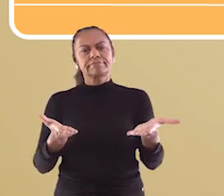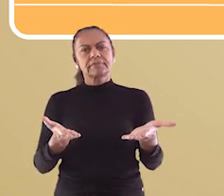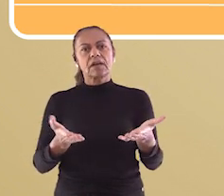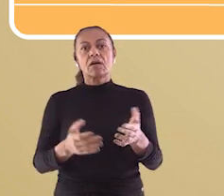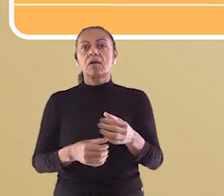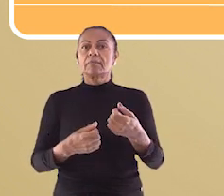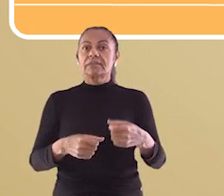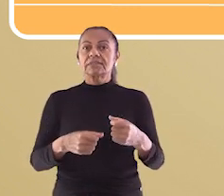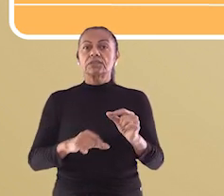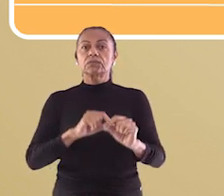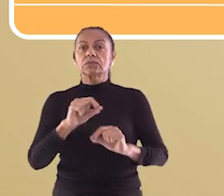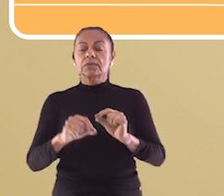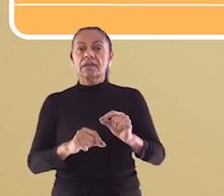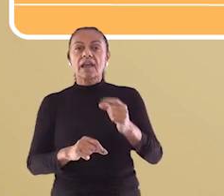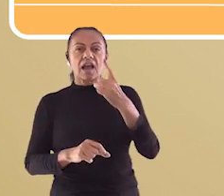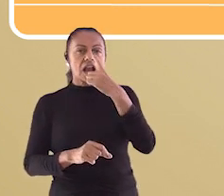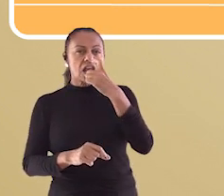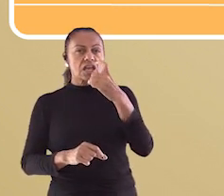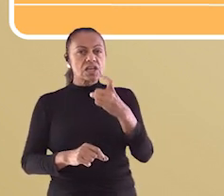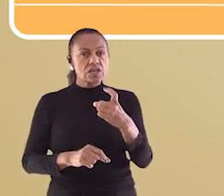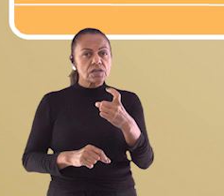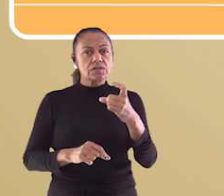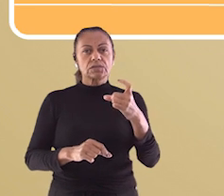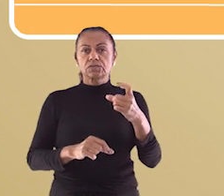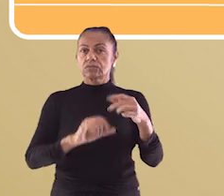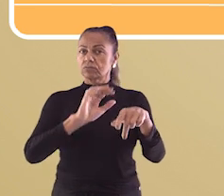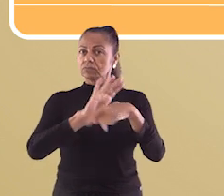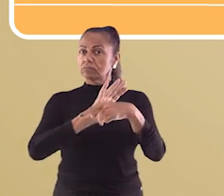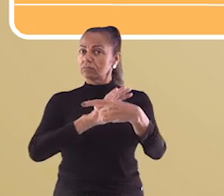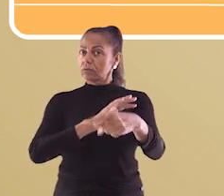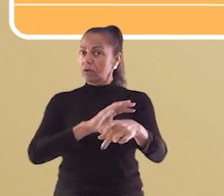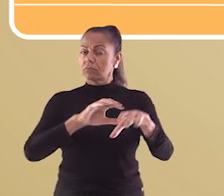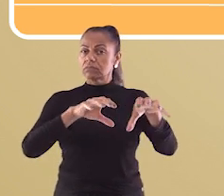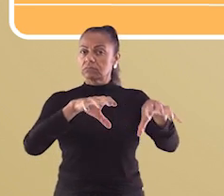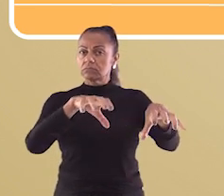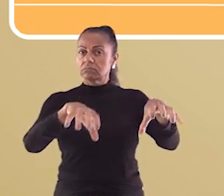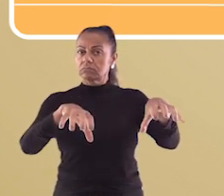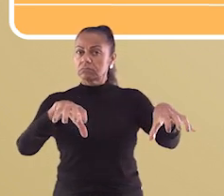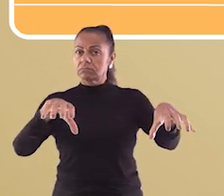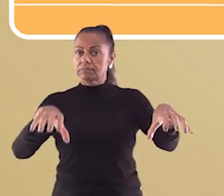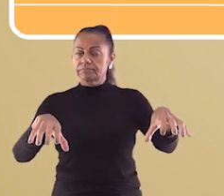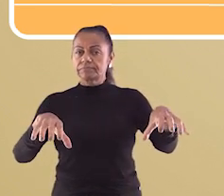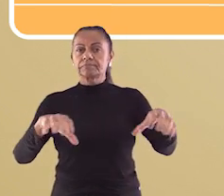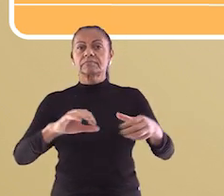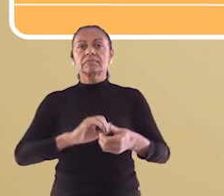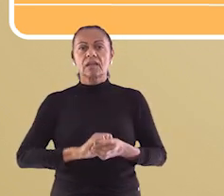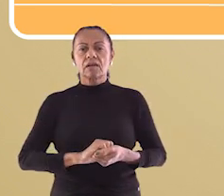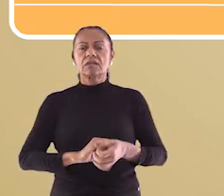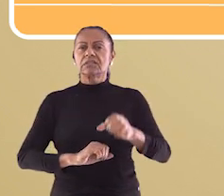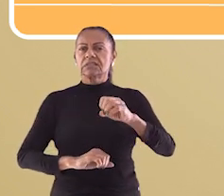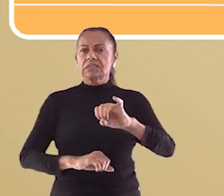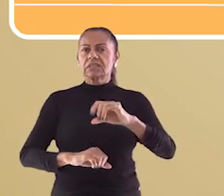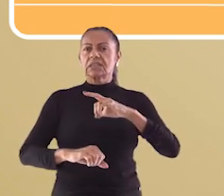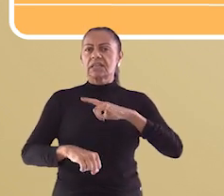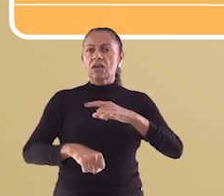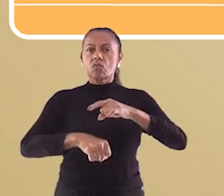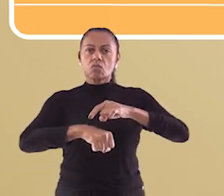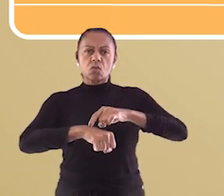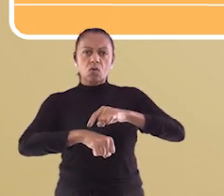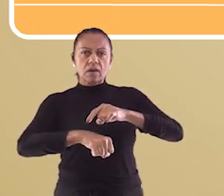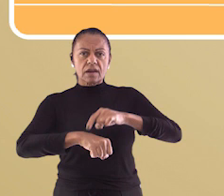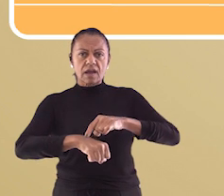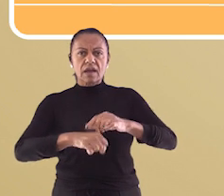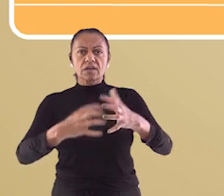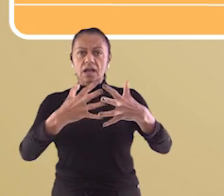isso? Separar o seu lixo já é um ótimo começo. Se a coleta do seu lixo tem um horário definido para